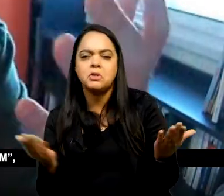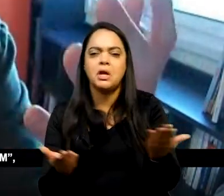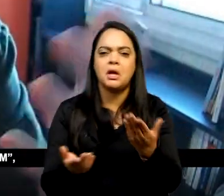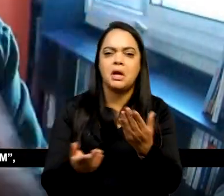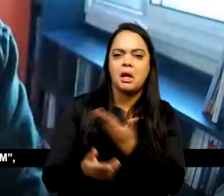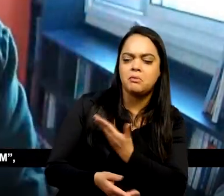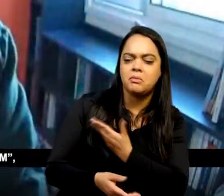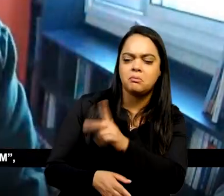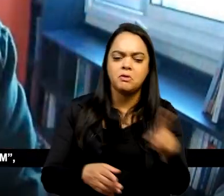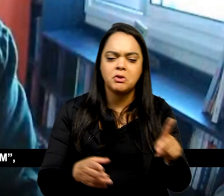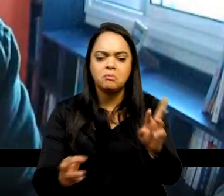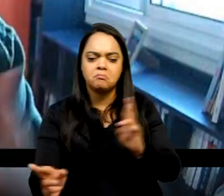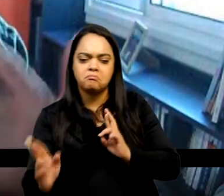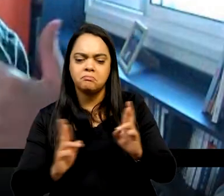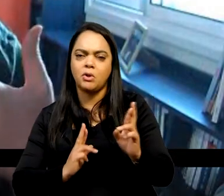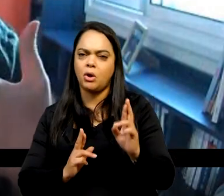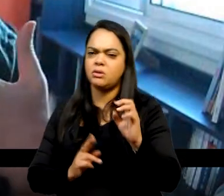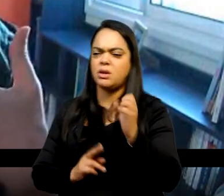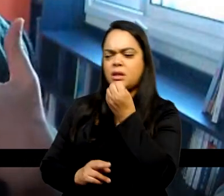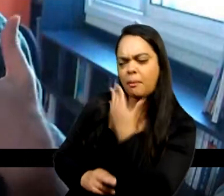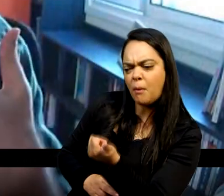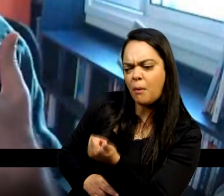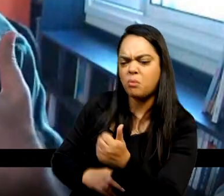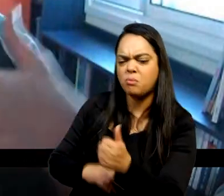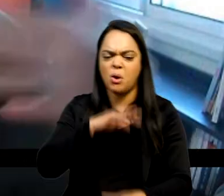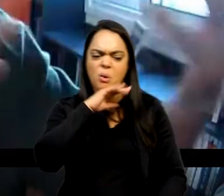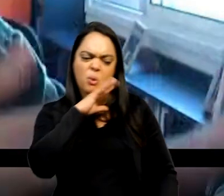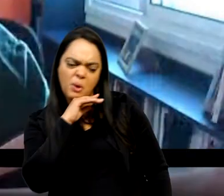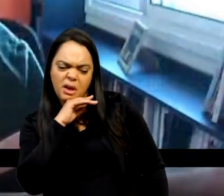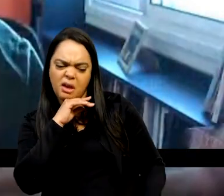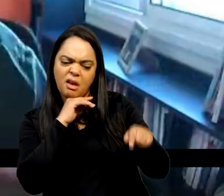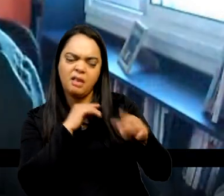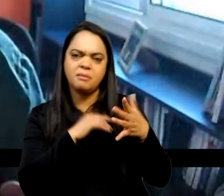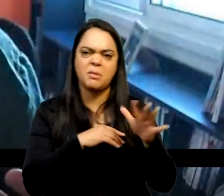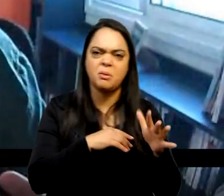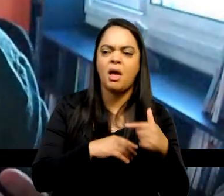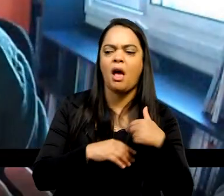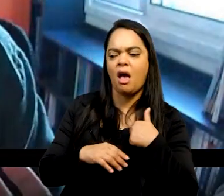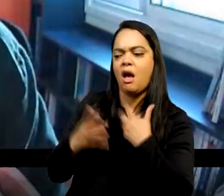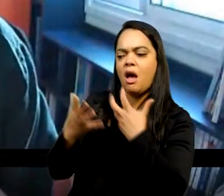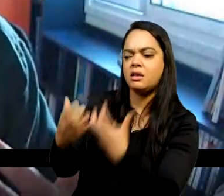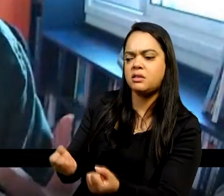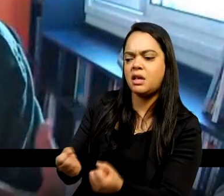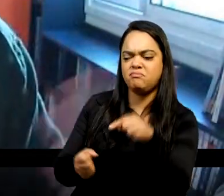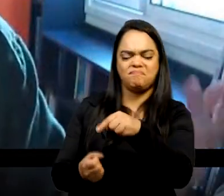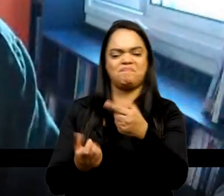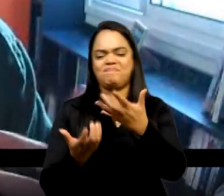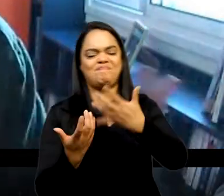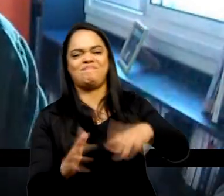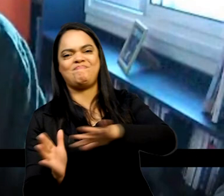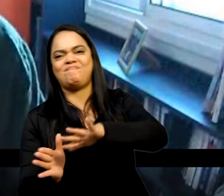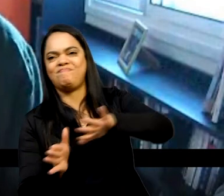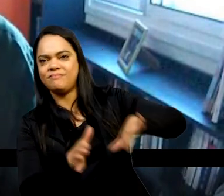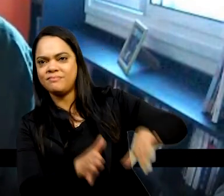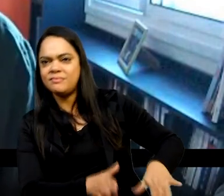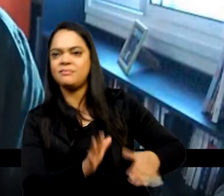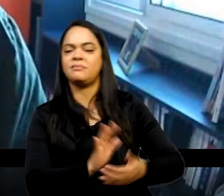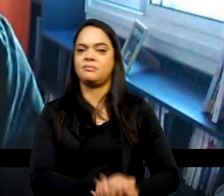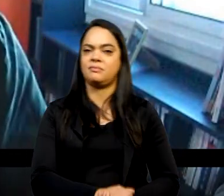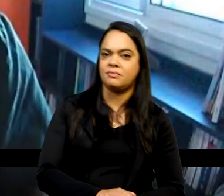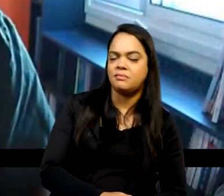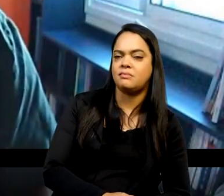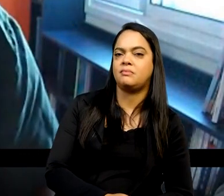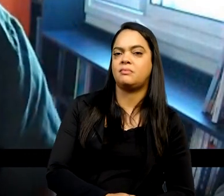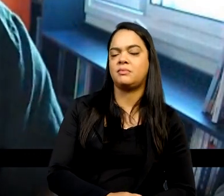isso nem tanto, isso tá ruim, isso eu aceito, isso eu incorporo, eu vou citar então esse trabalho, eu vou citar parcialmente com ressalvas,